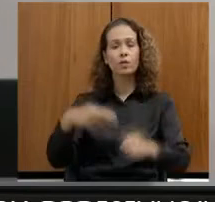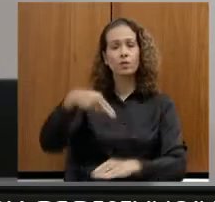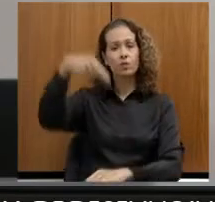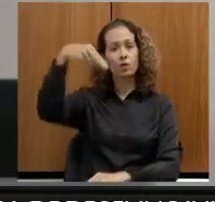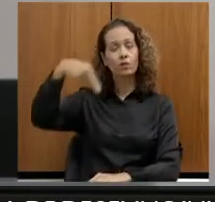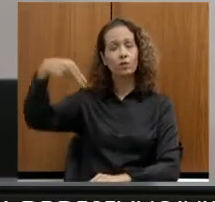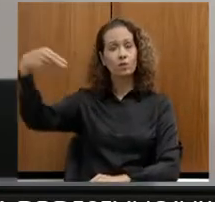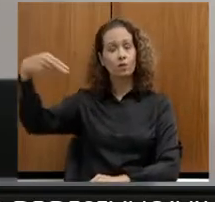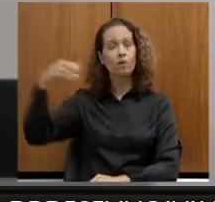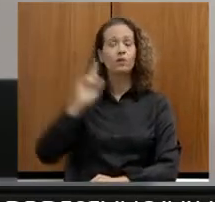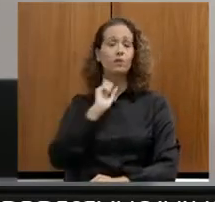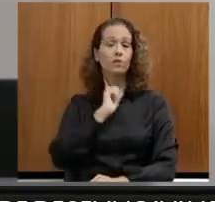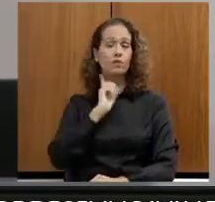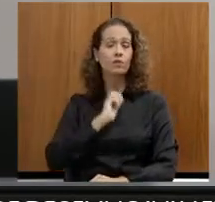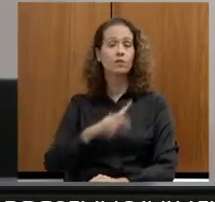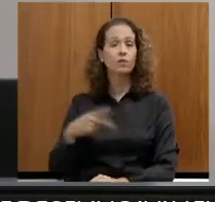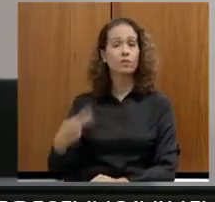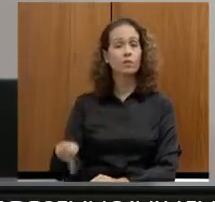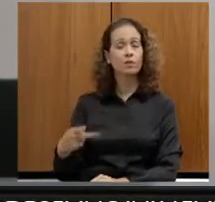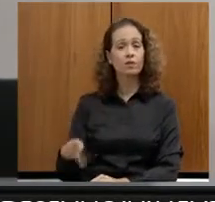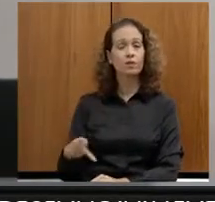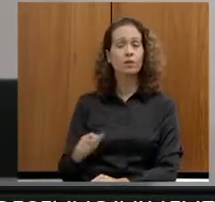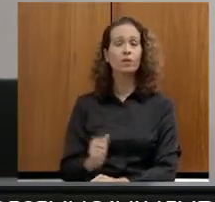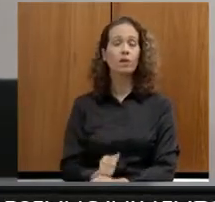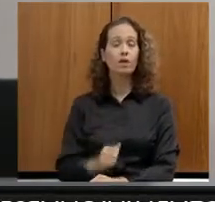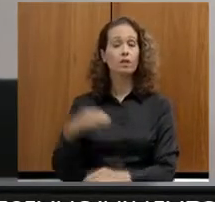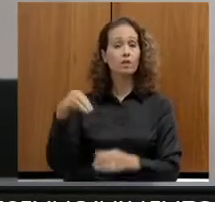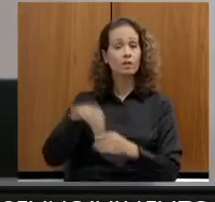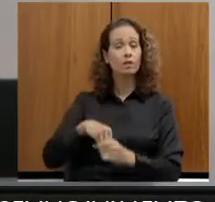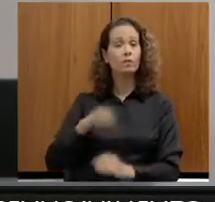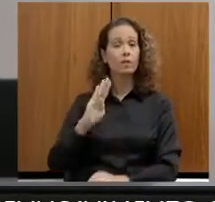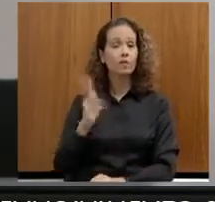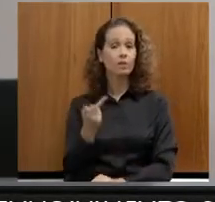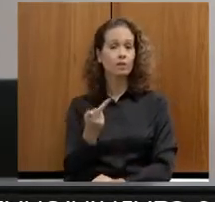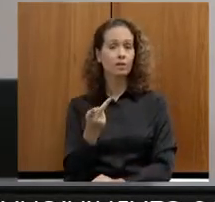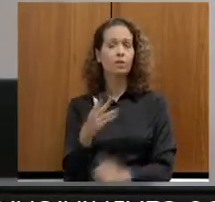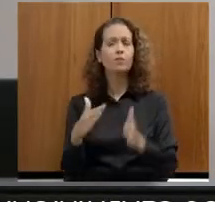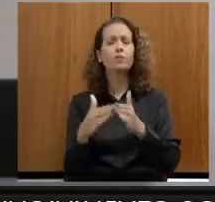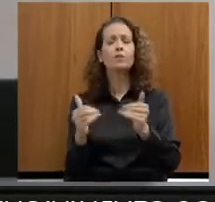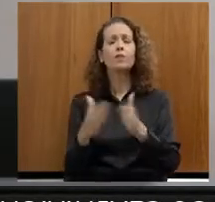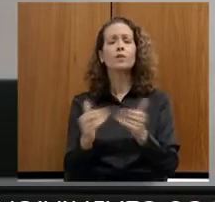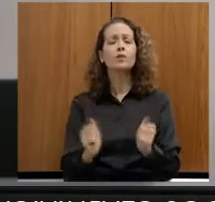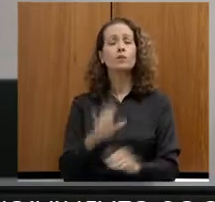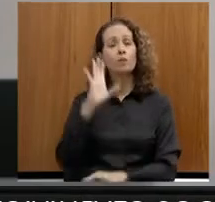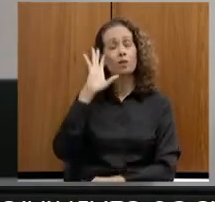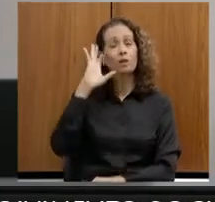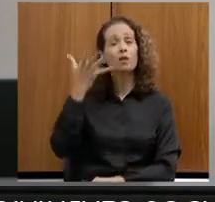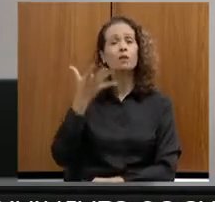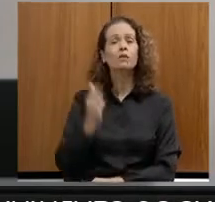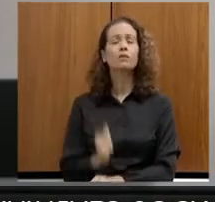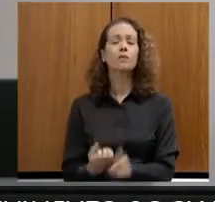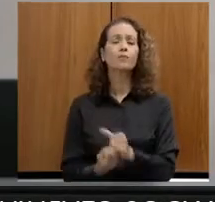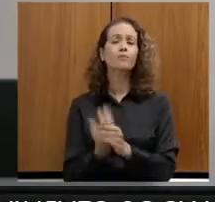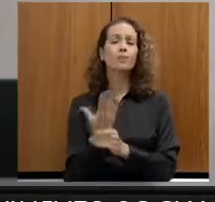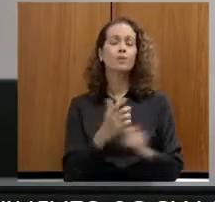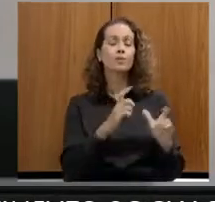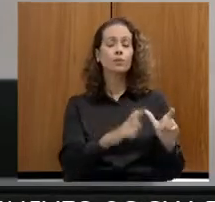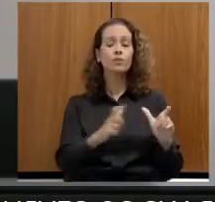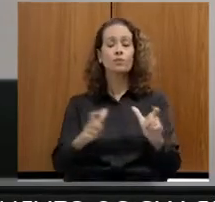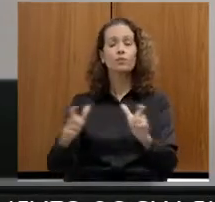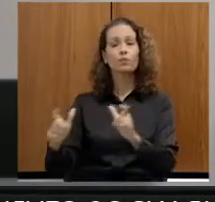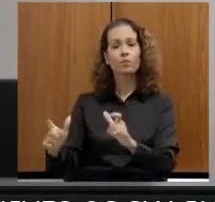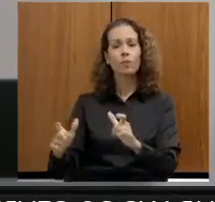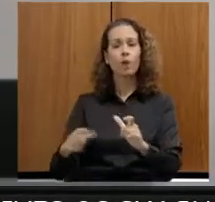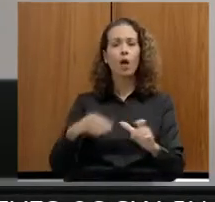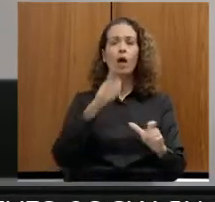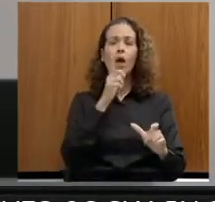Nordeste de Minas Gerais e Dene, em Belo Horizonte, pedido de providências para a implementação de postos artesianos